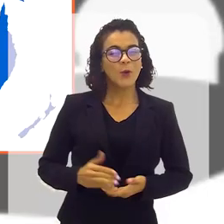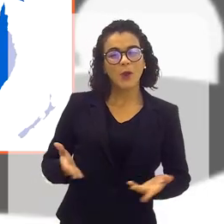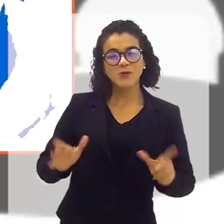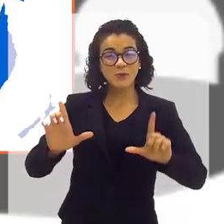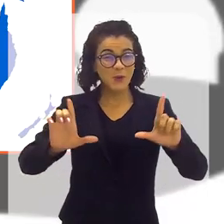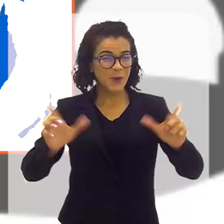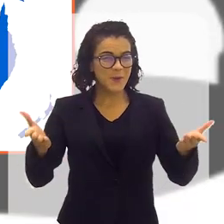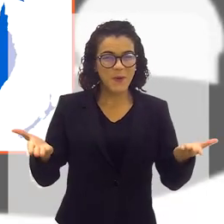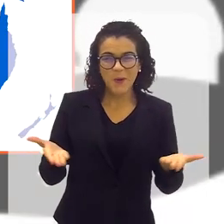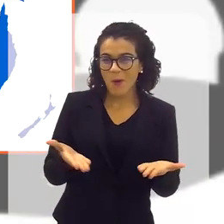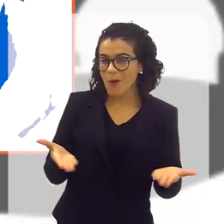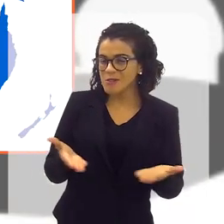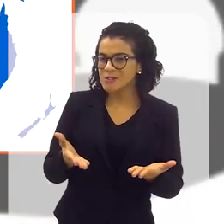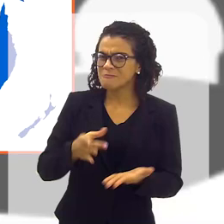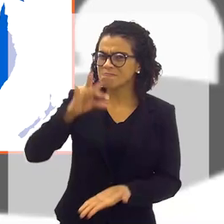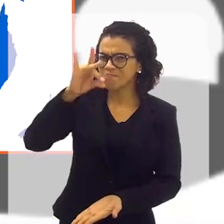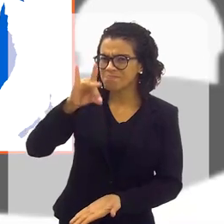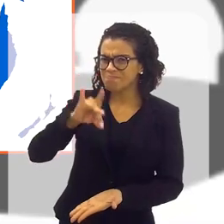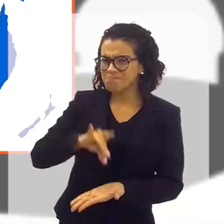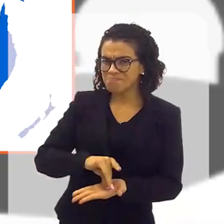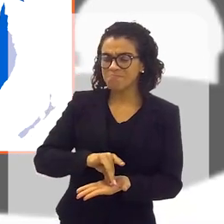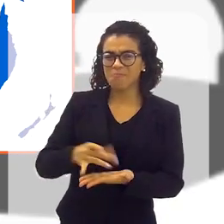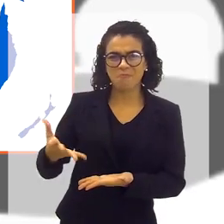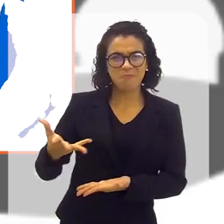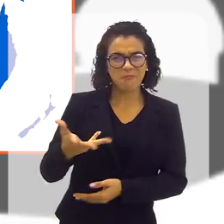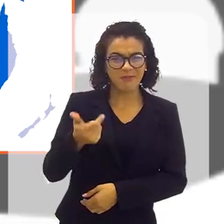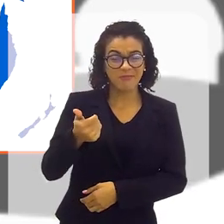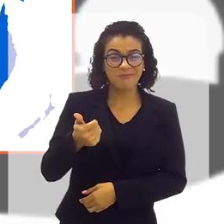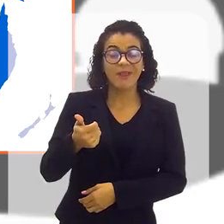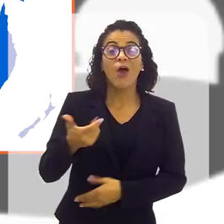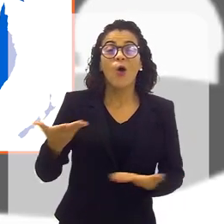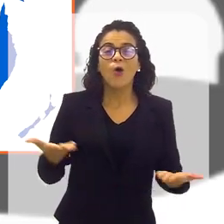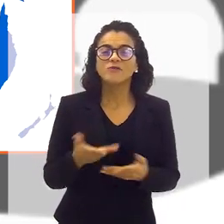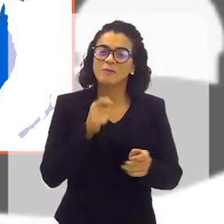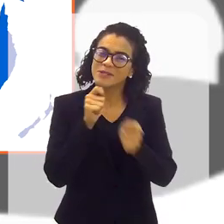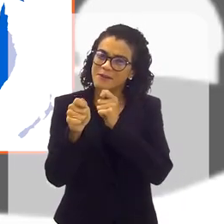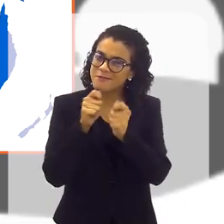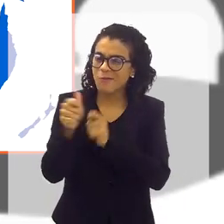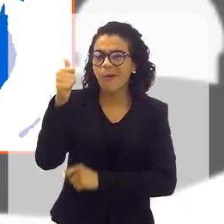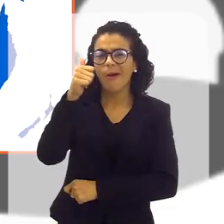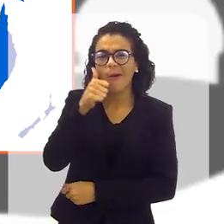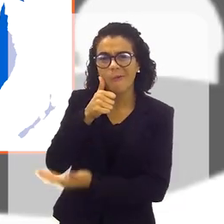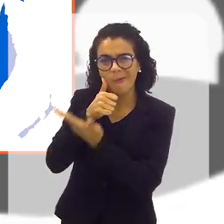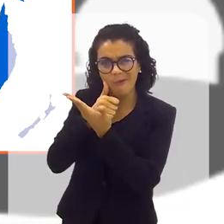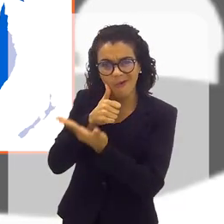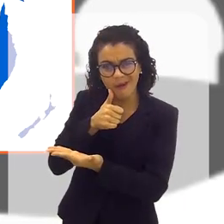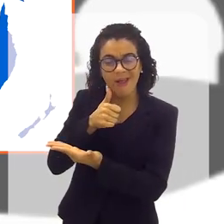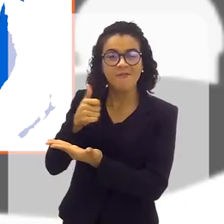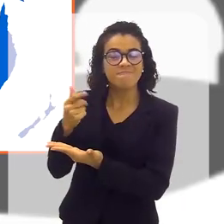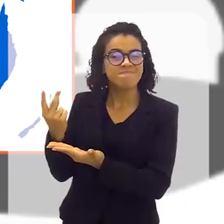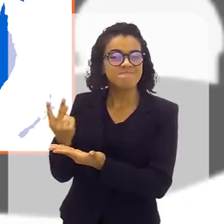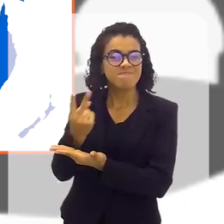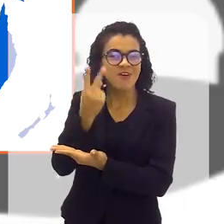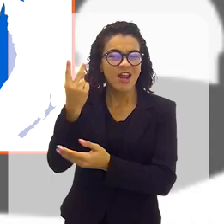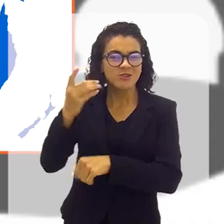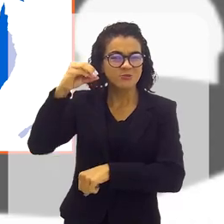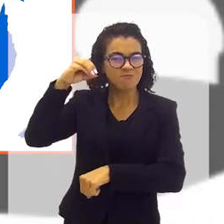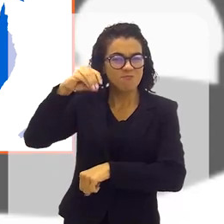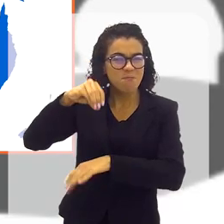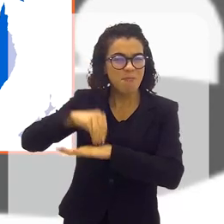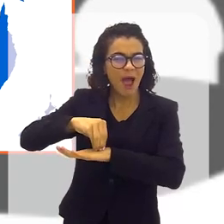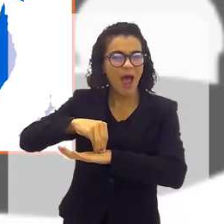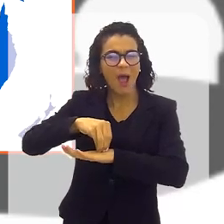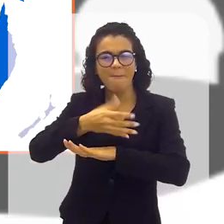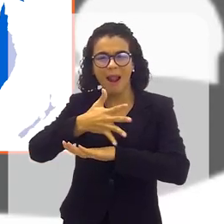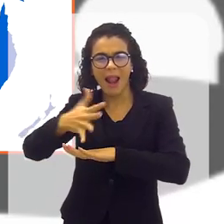Nosso programa de hoje vai ser literalmente precioso. É que vamos entrevistar uma mulher que tal qual os valiosos diamantes